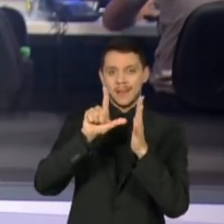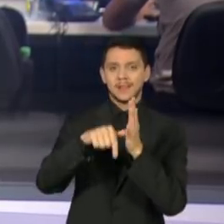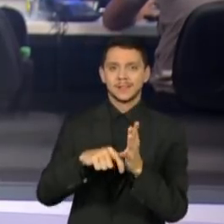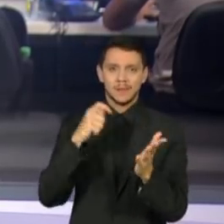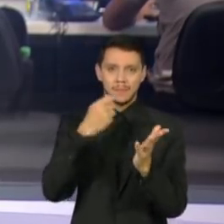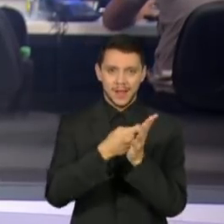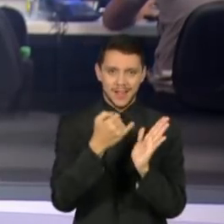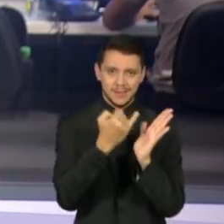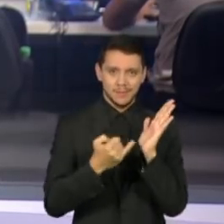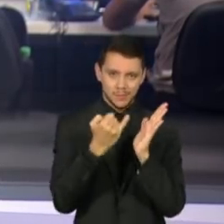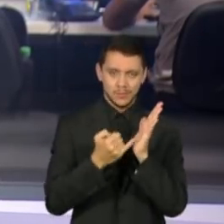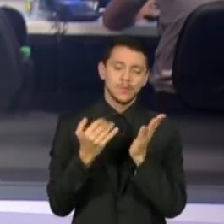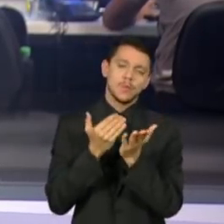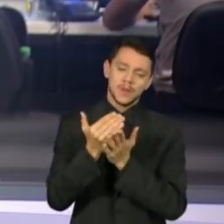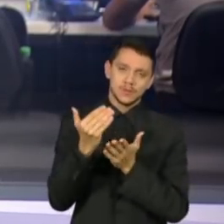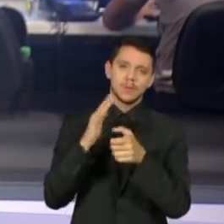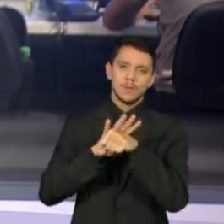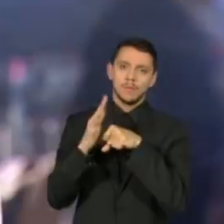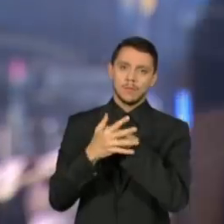vigoraram no início da pandemia.